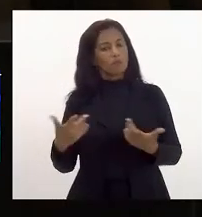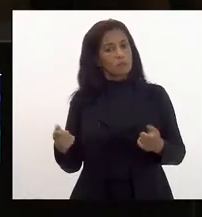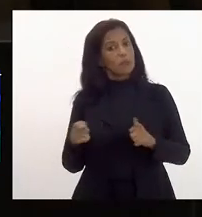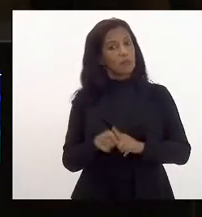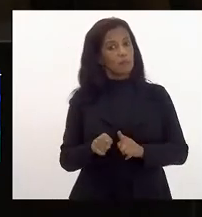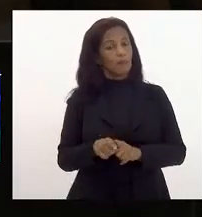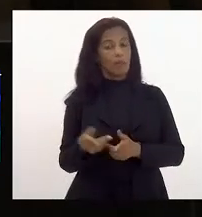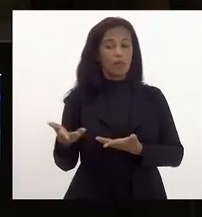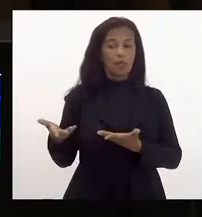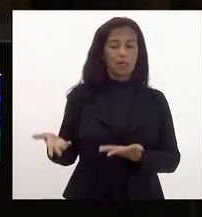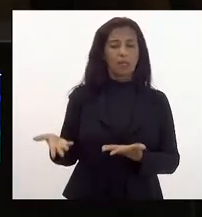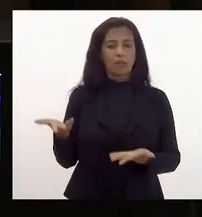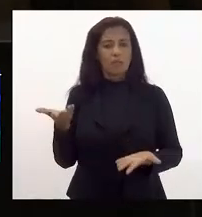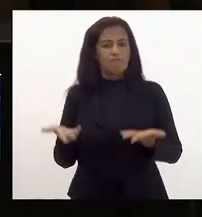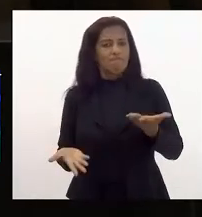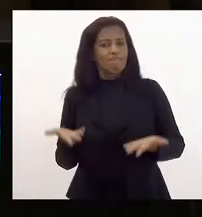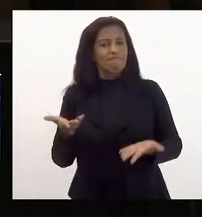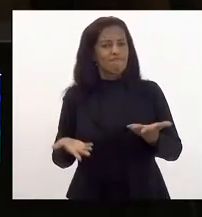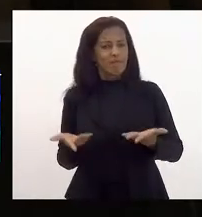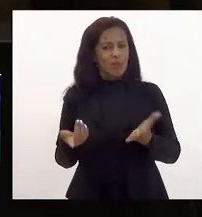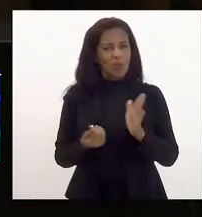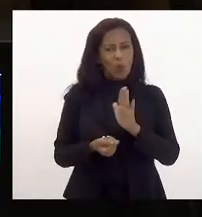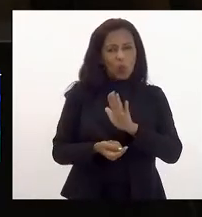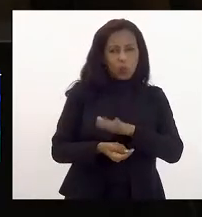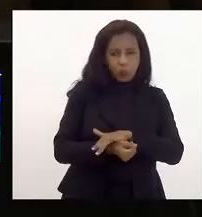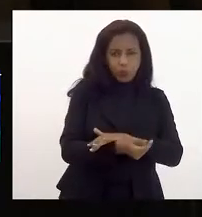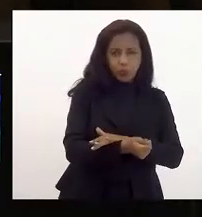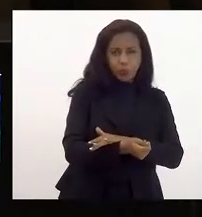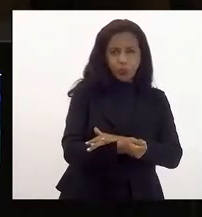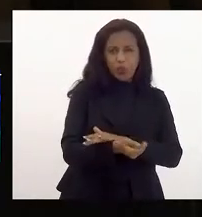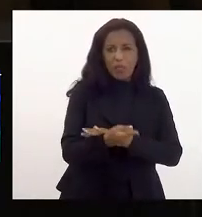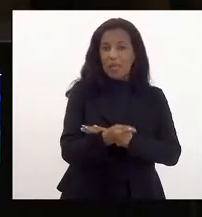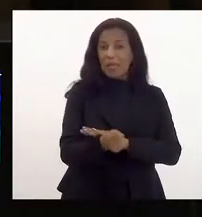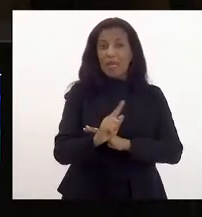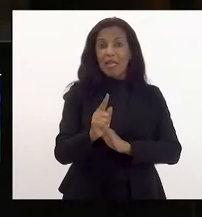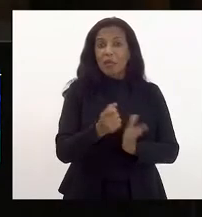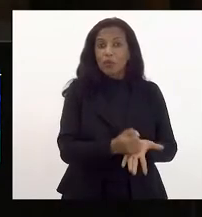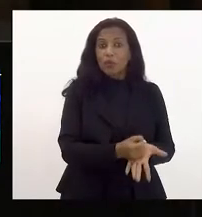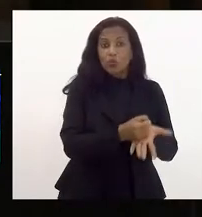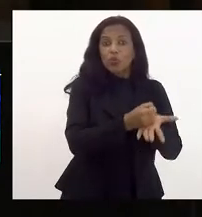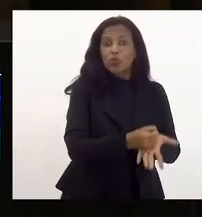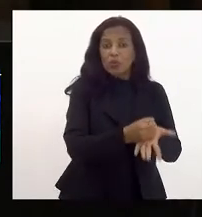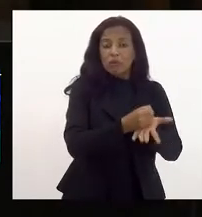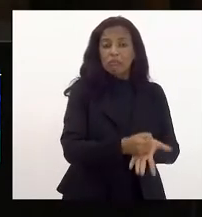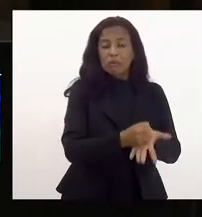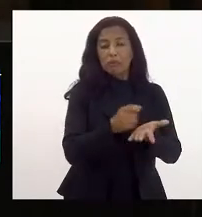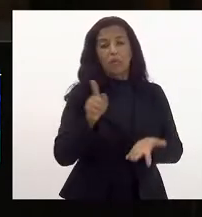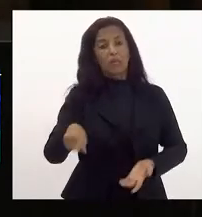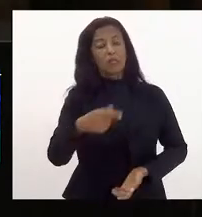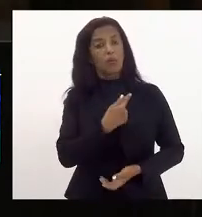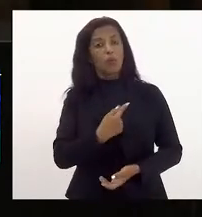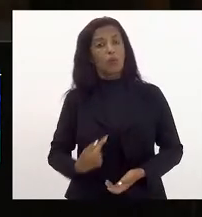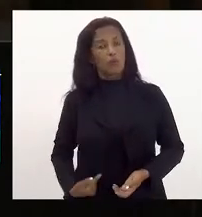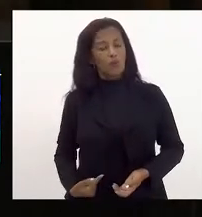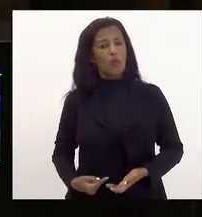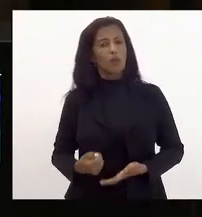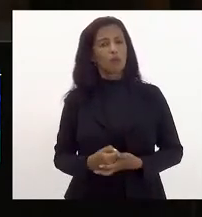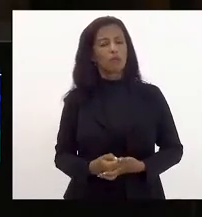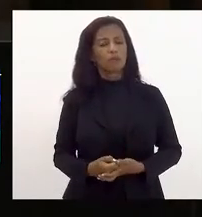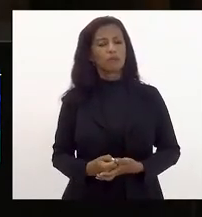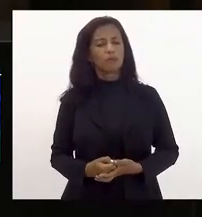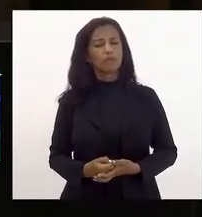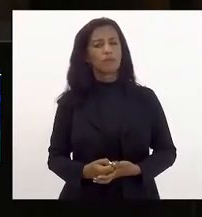também que esse equilíbrio orçamentário ele não se sustenta esse é o governo que